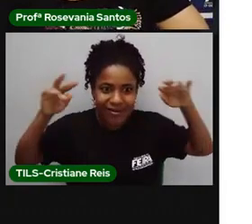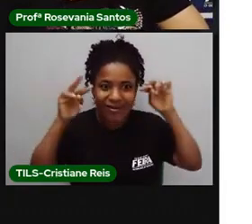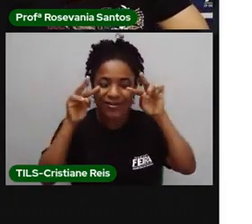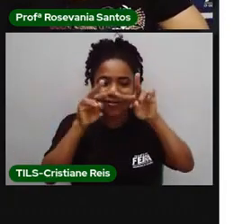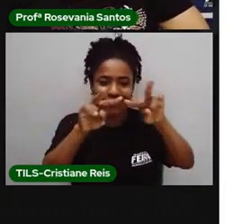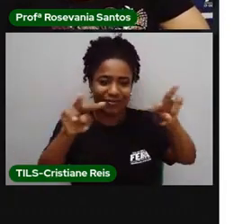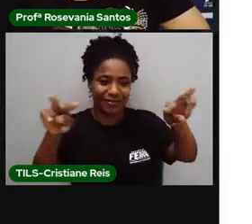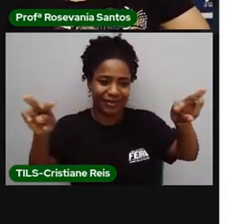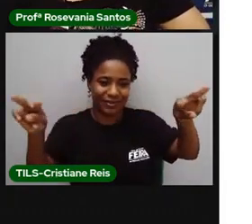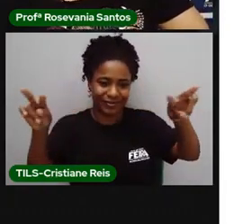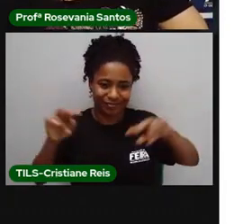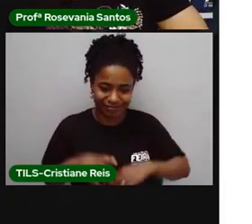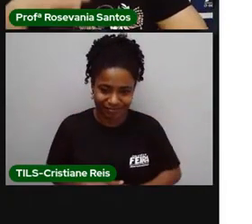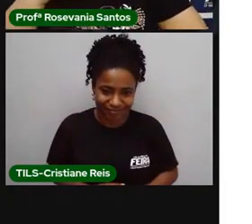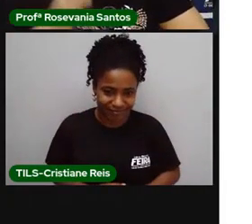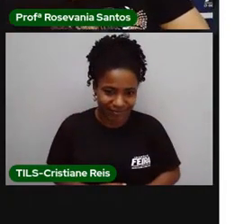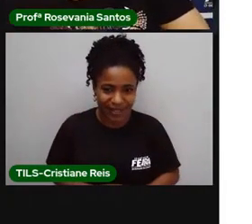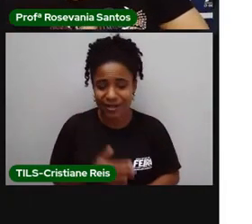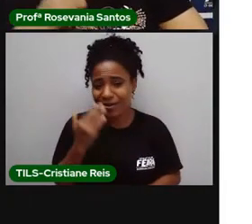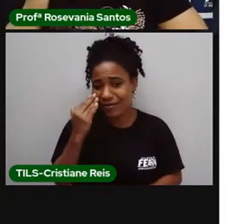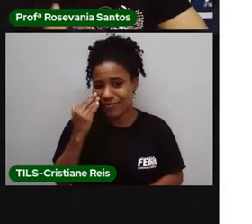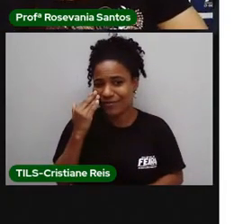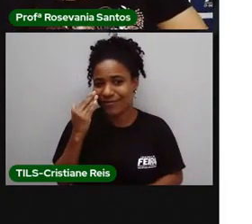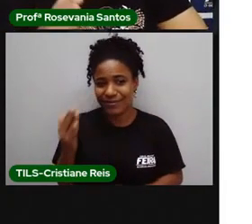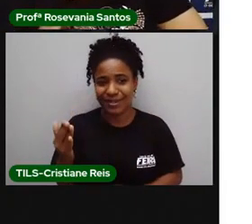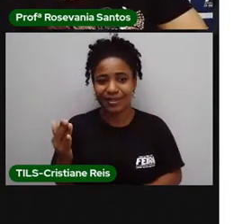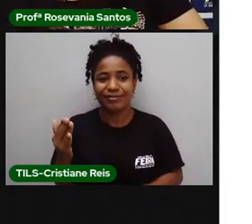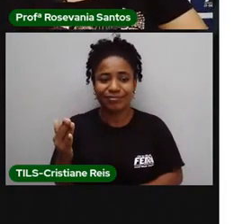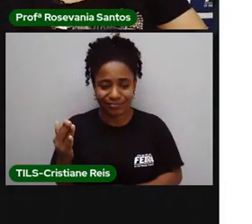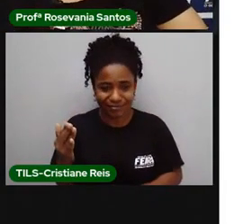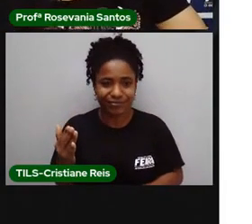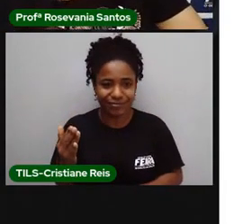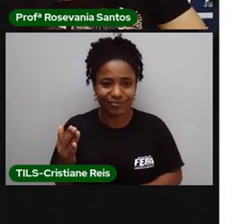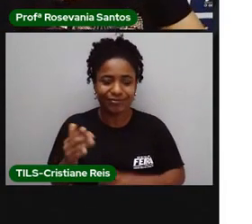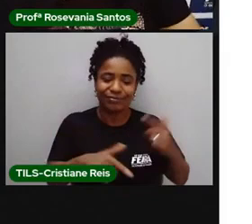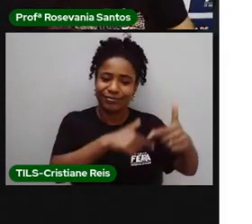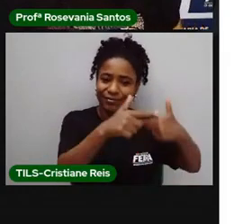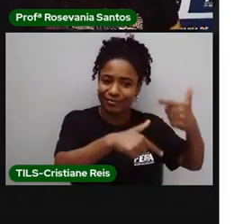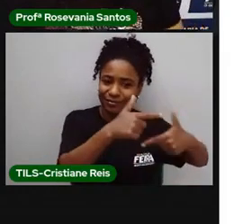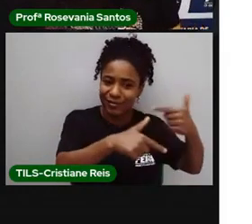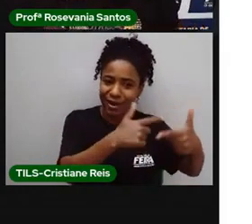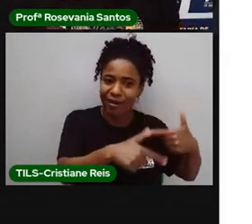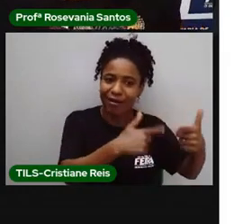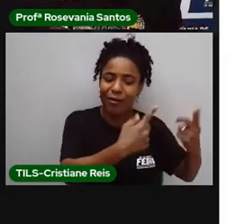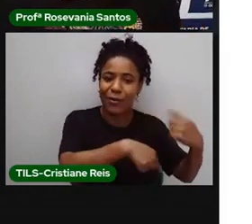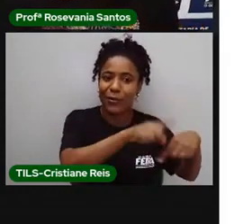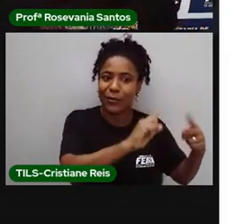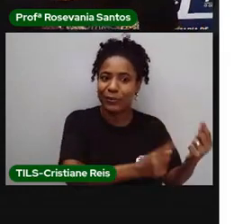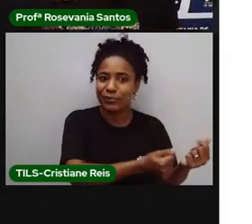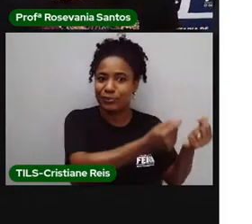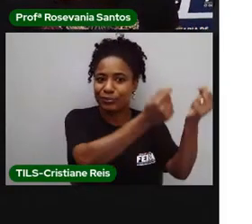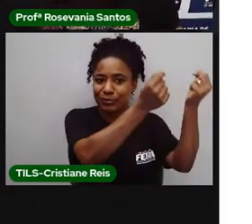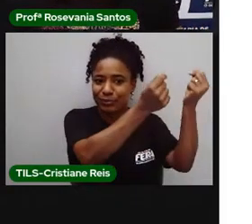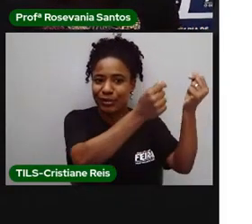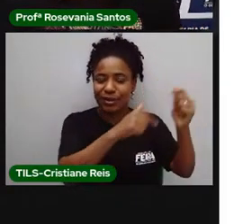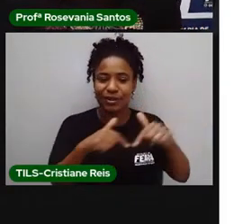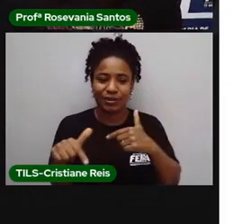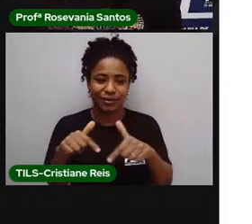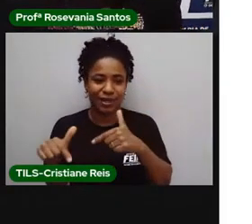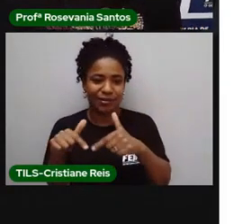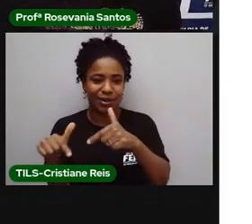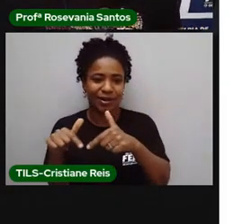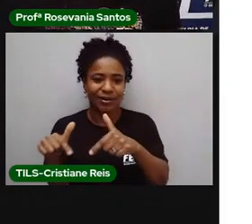as desigualdades, elas estão intimamente ligadas. Não tem como você ganhar, por exemplo, um salário